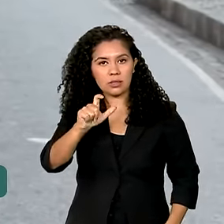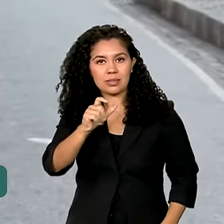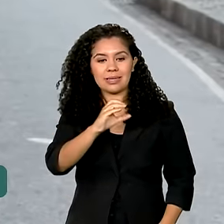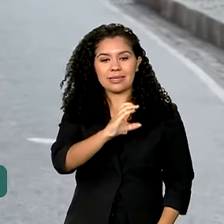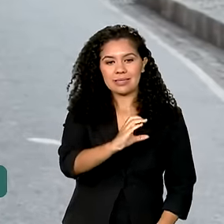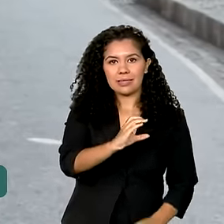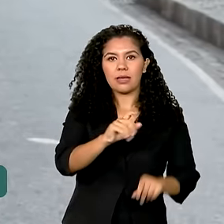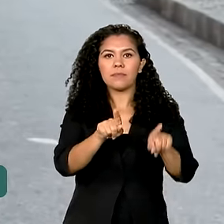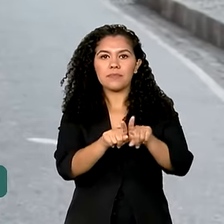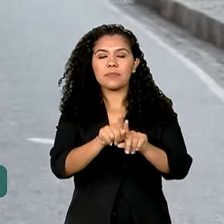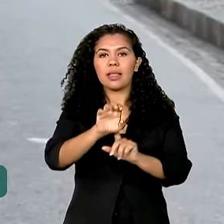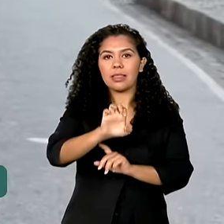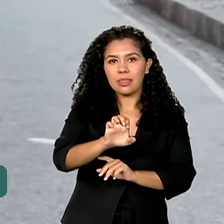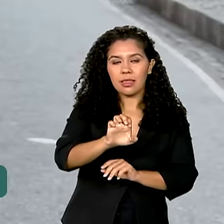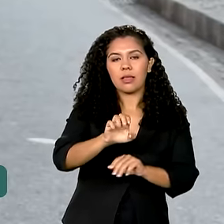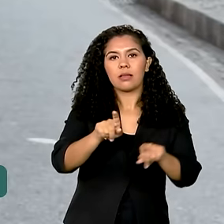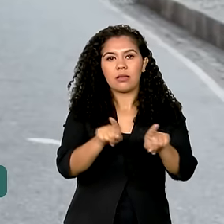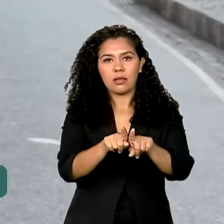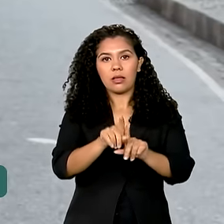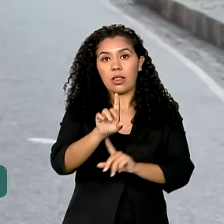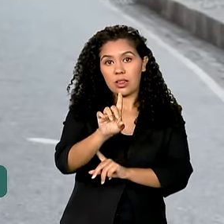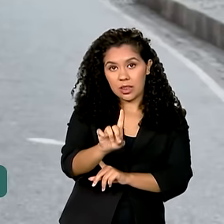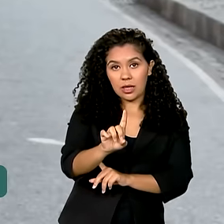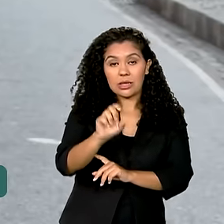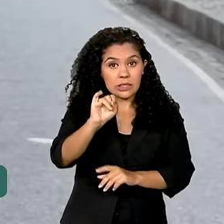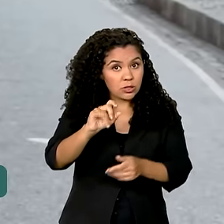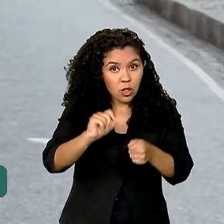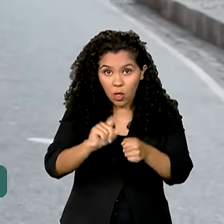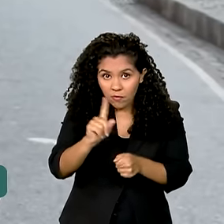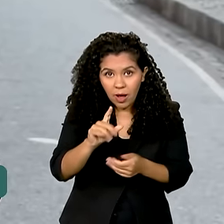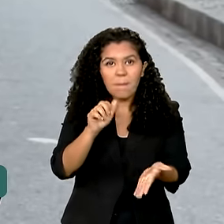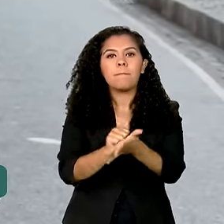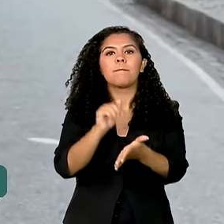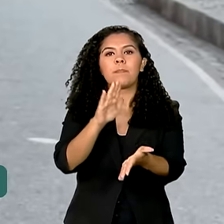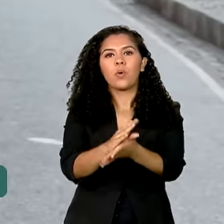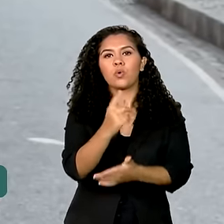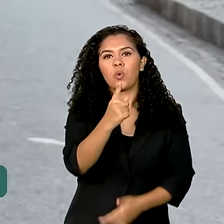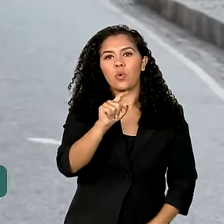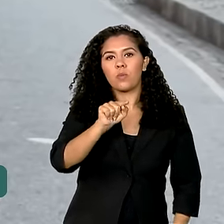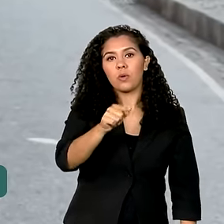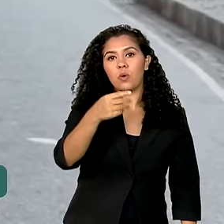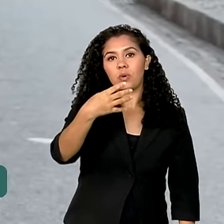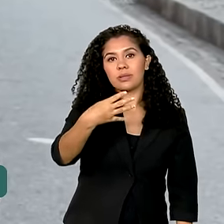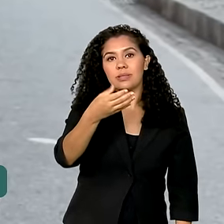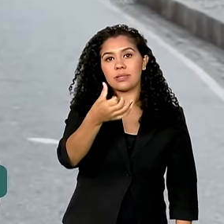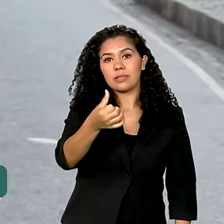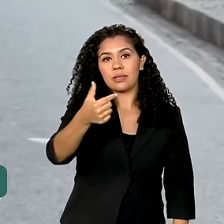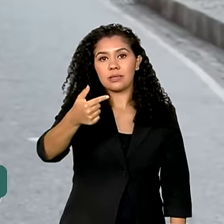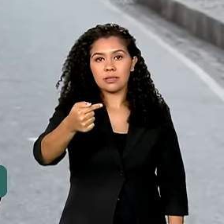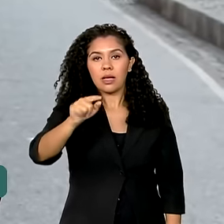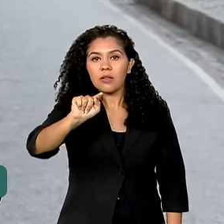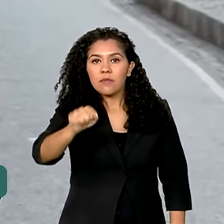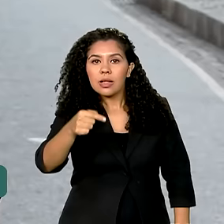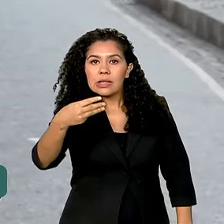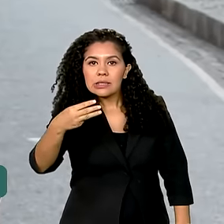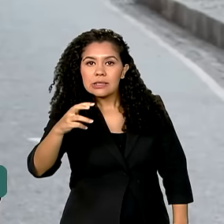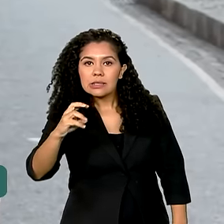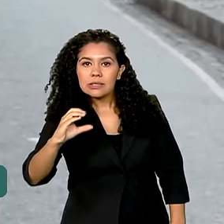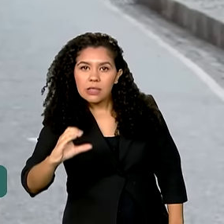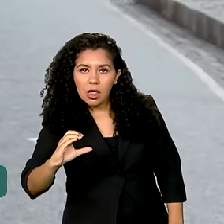D e E. Quem não fizer, fica sujeito à multa de R$.467,35.